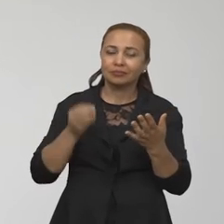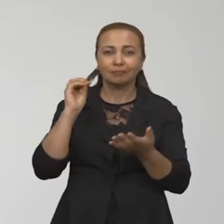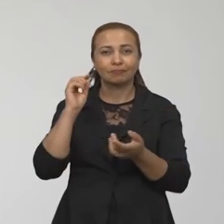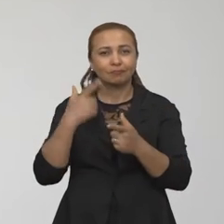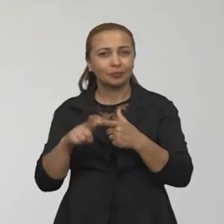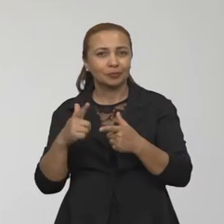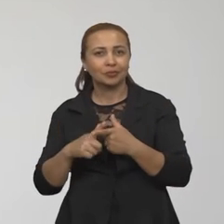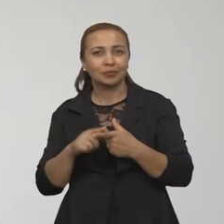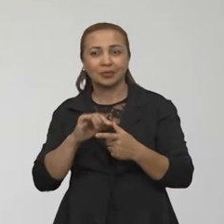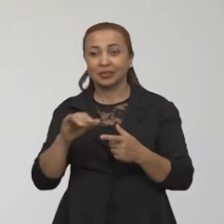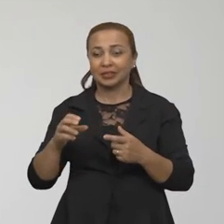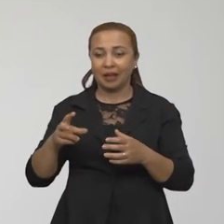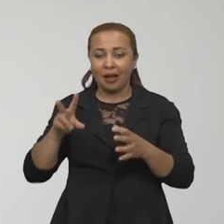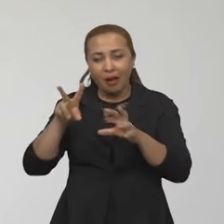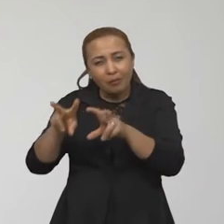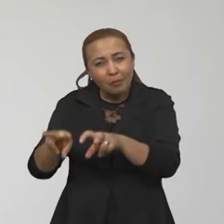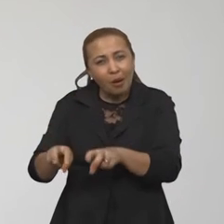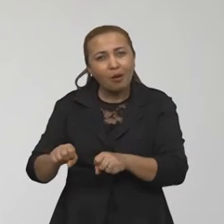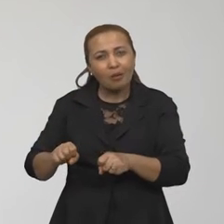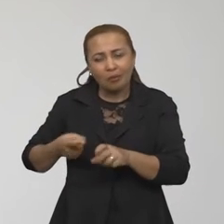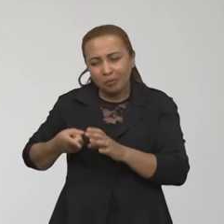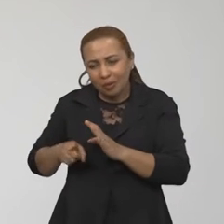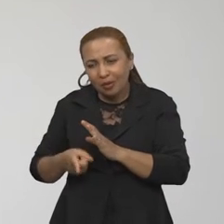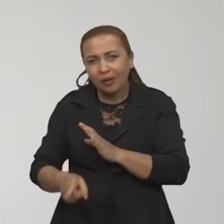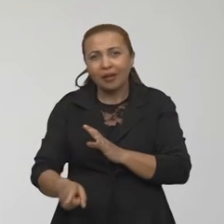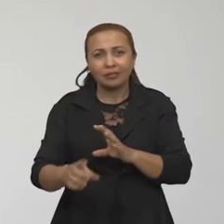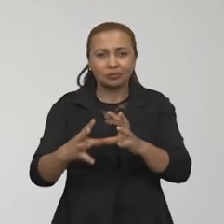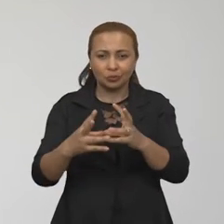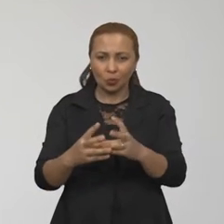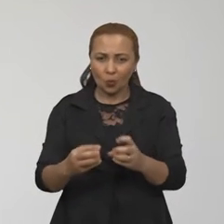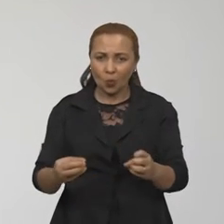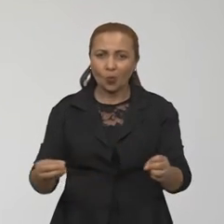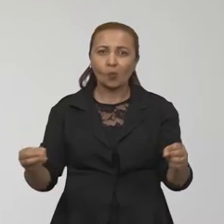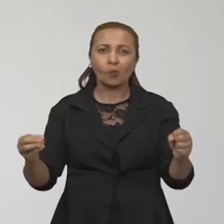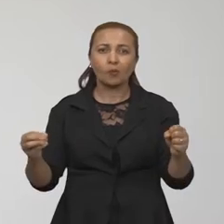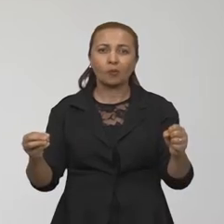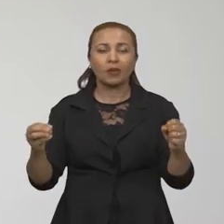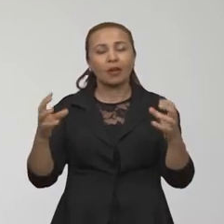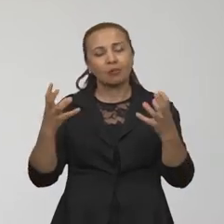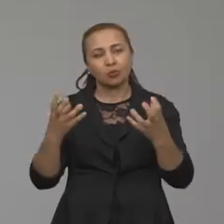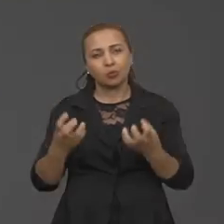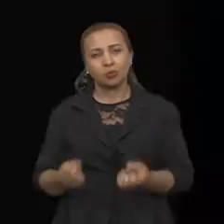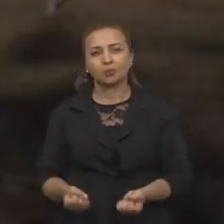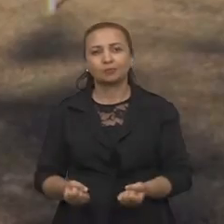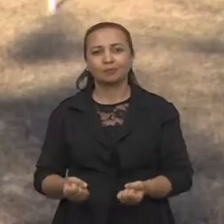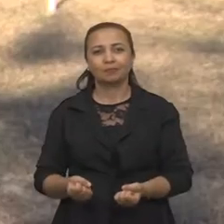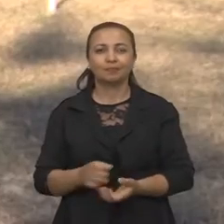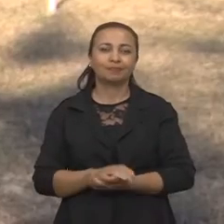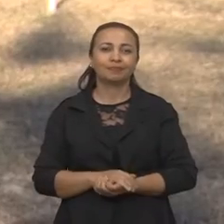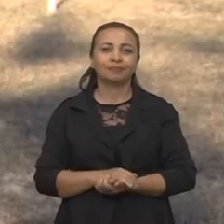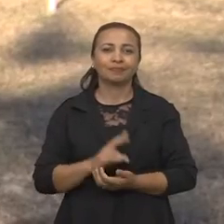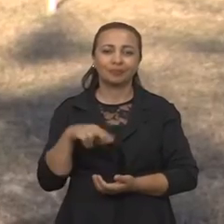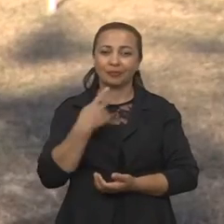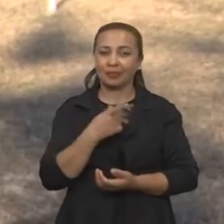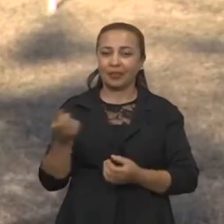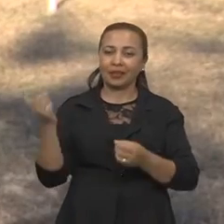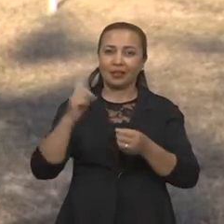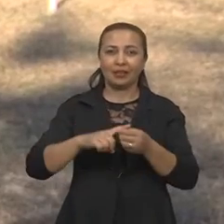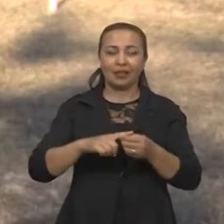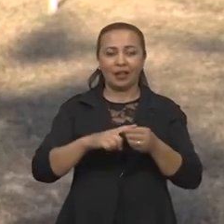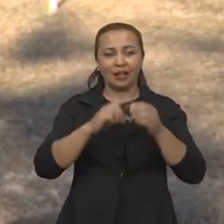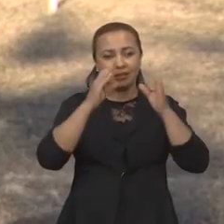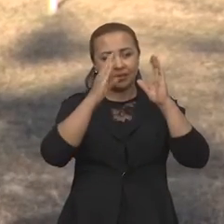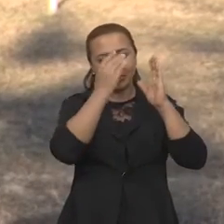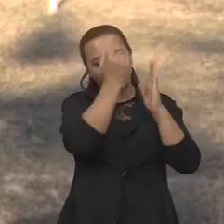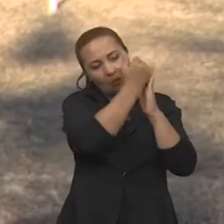Se você explorar em demasia, ele pode sofrer um rebaixamento. A gente traz um viés, assim, a gente